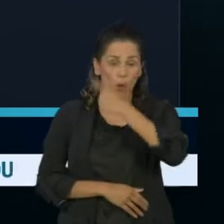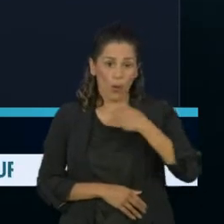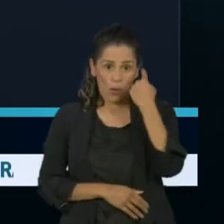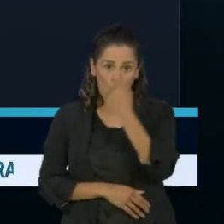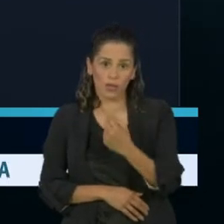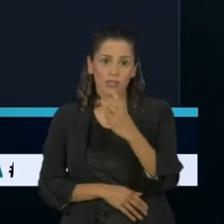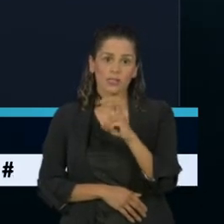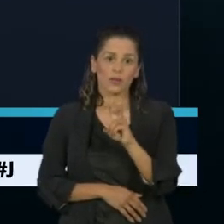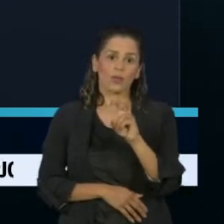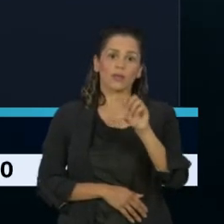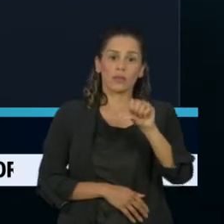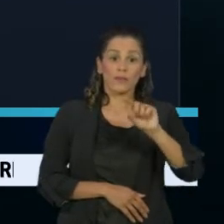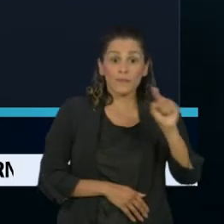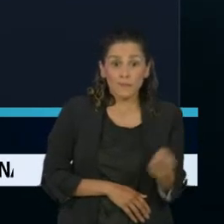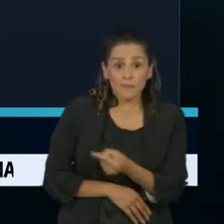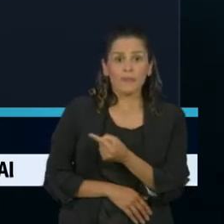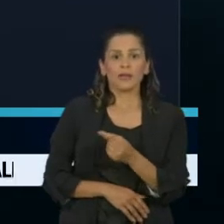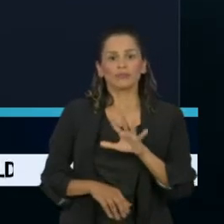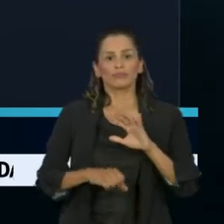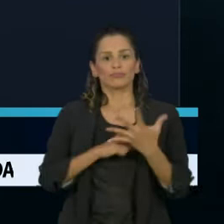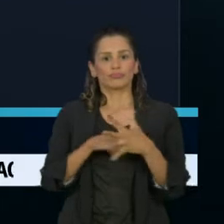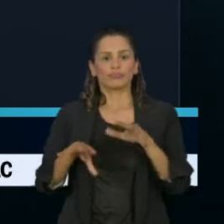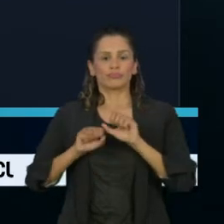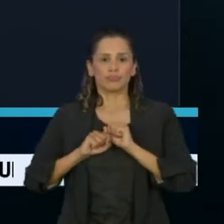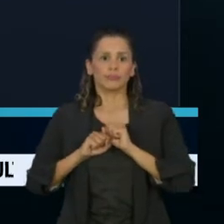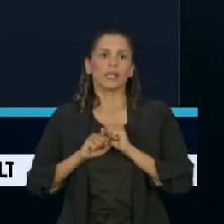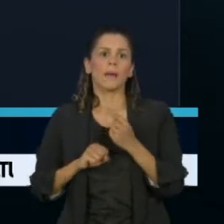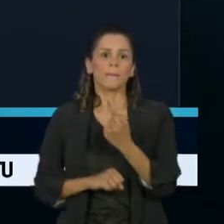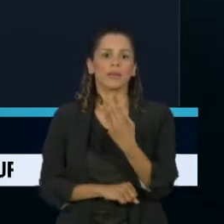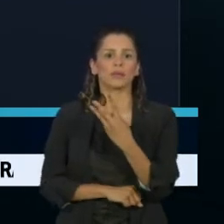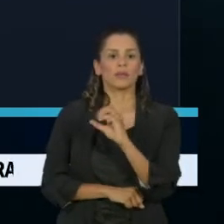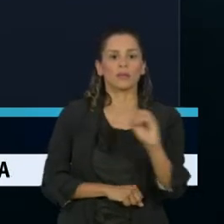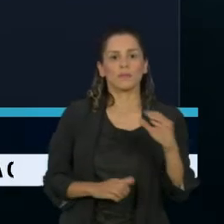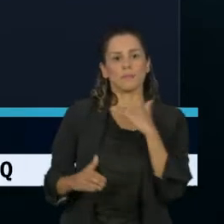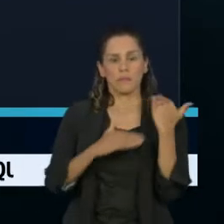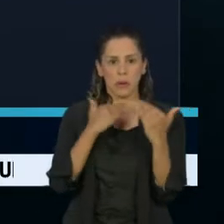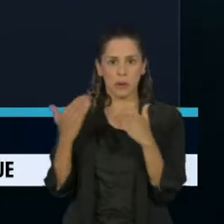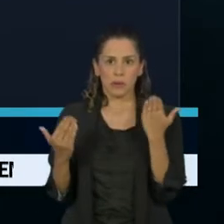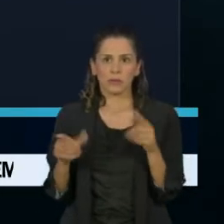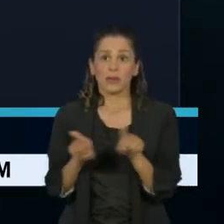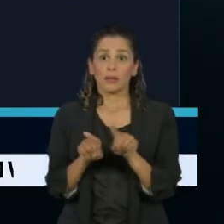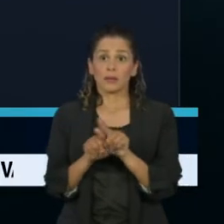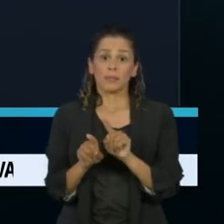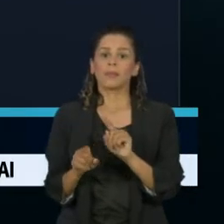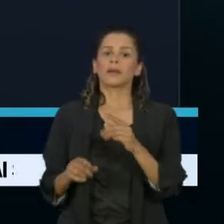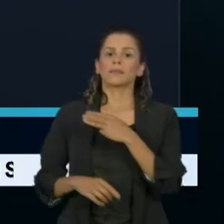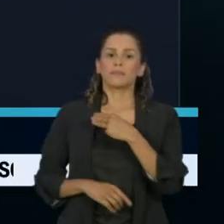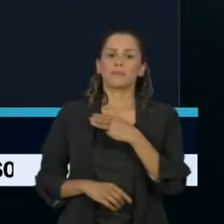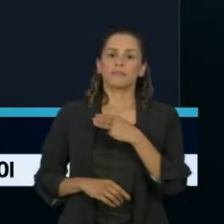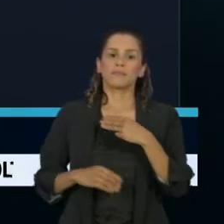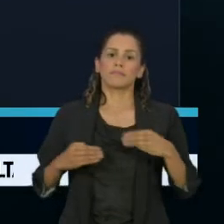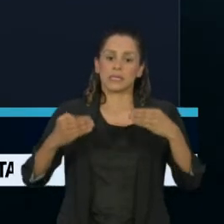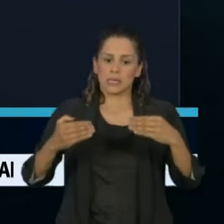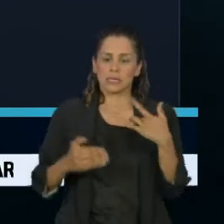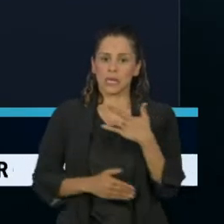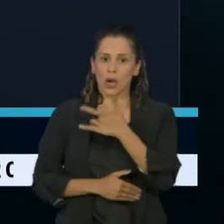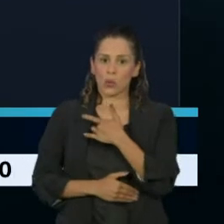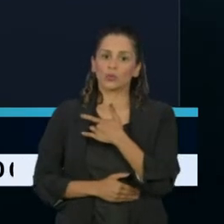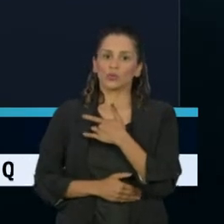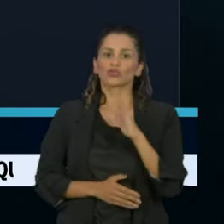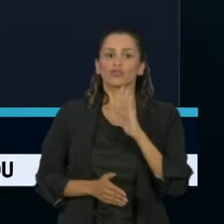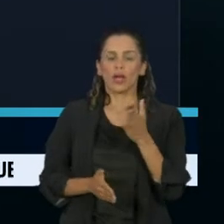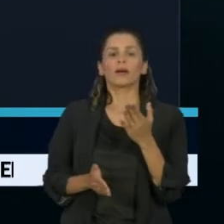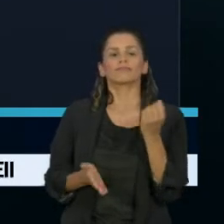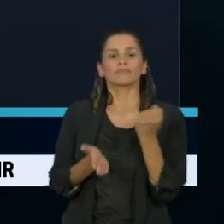.301 óbitos. Já o Ministério da Saúde registrou 3 milhões e 224 mil casos e